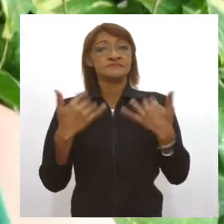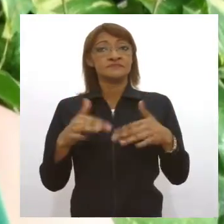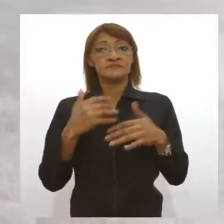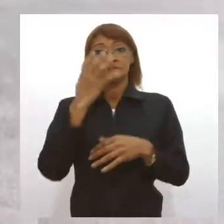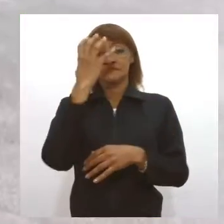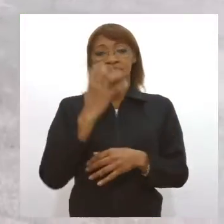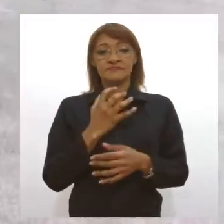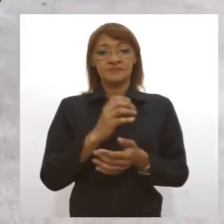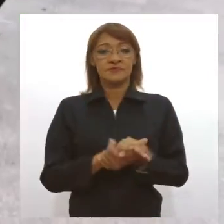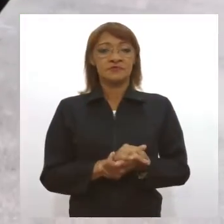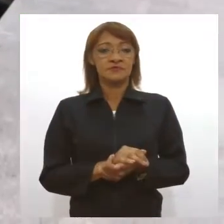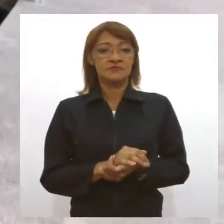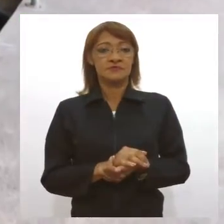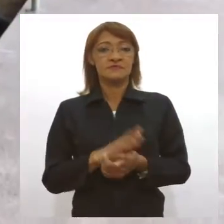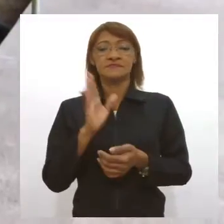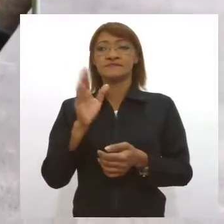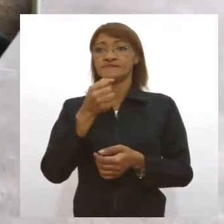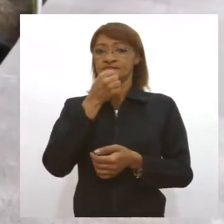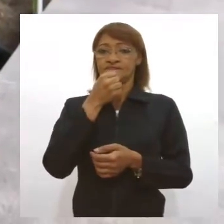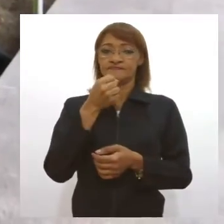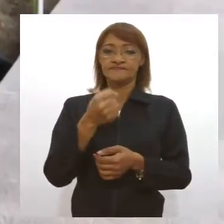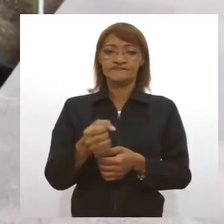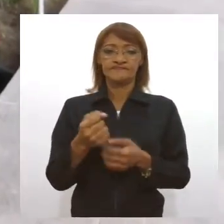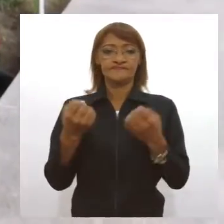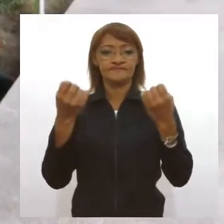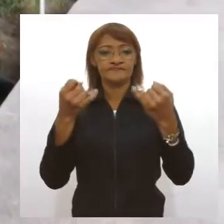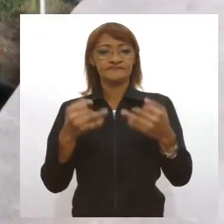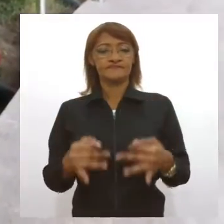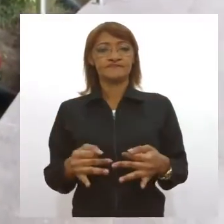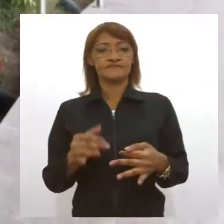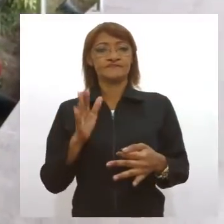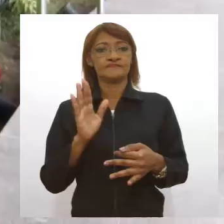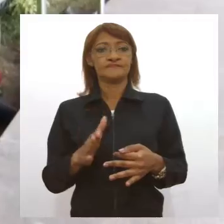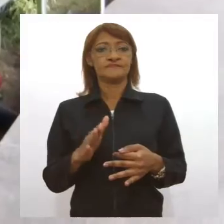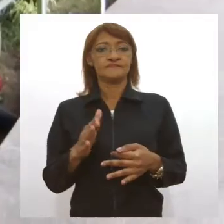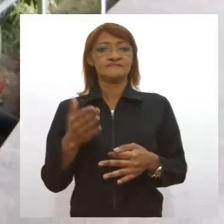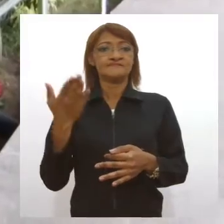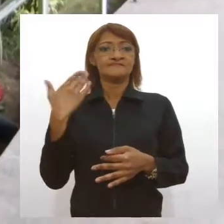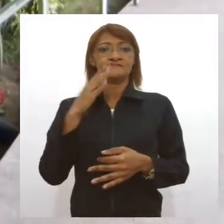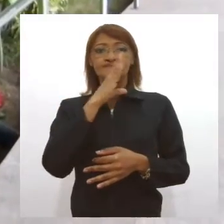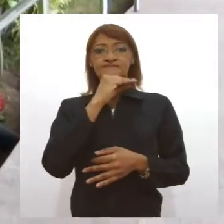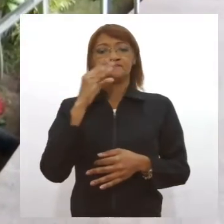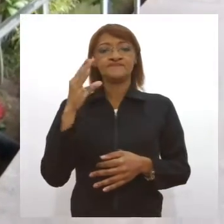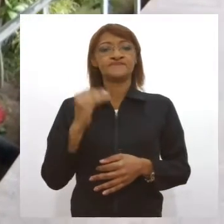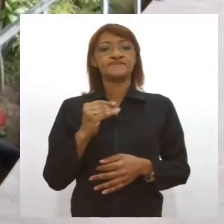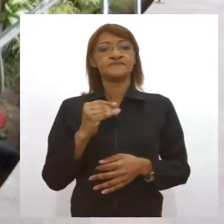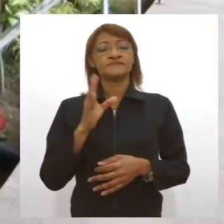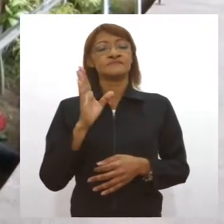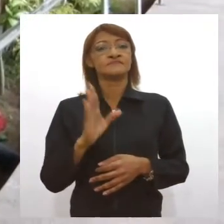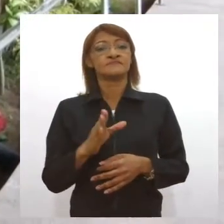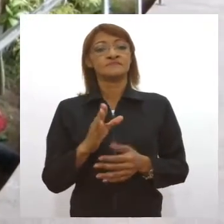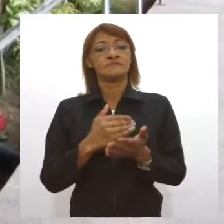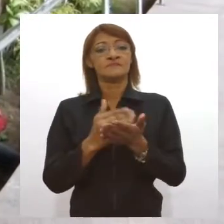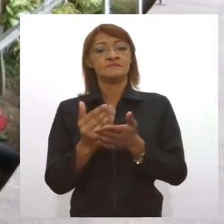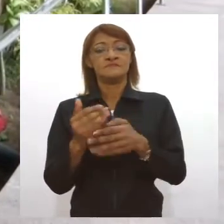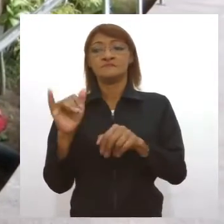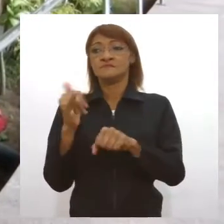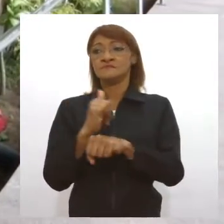Amanda Neumann justifica que um transtorno alimentar na adolescência lhe levou a ser obesa.